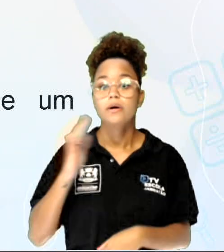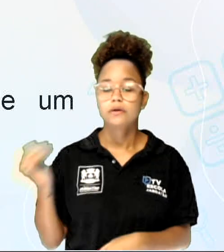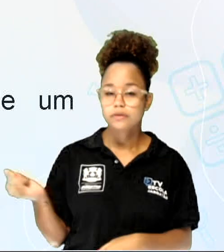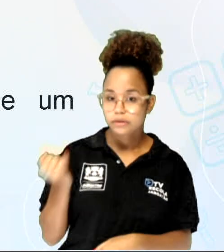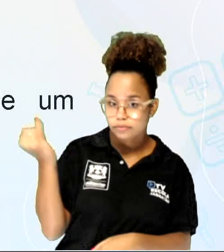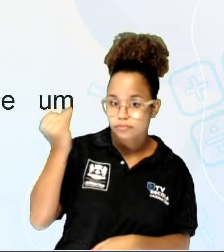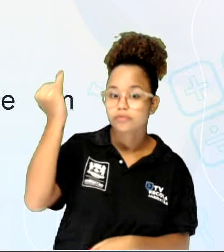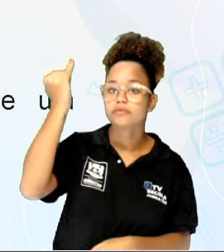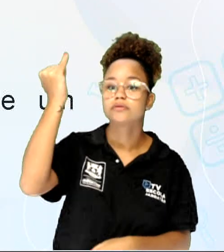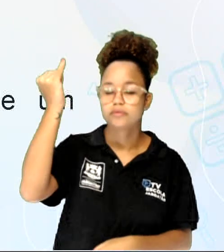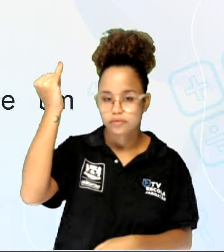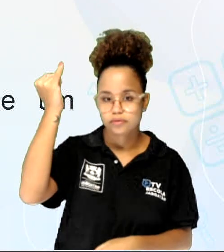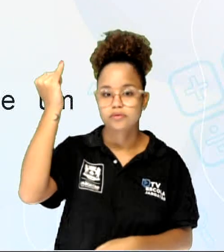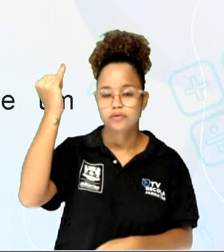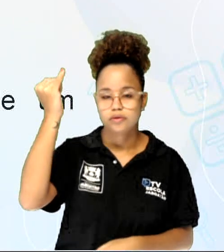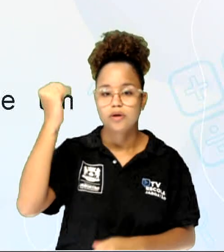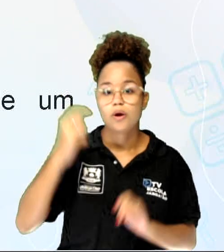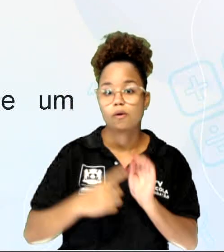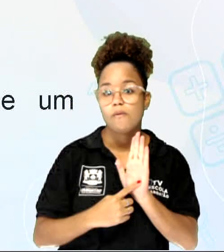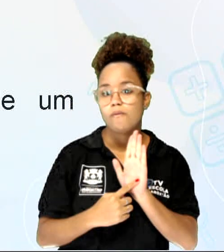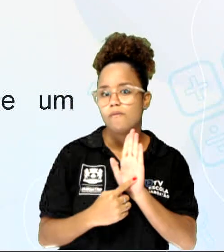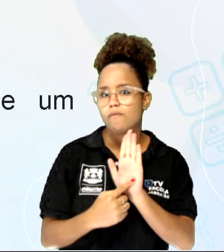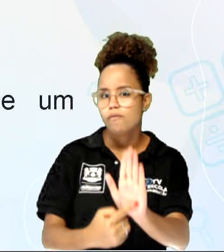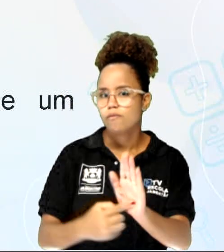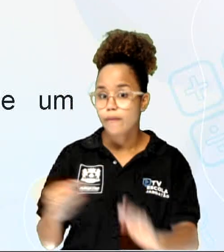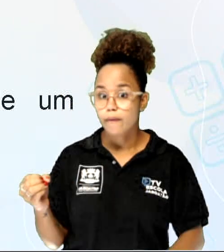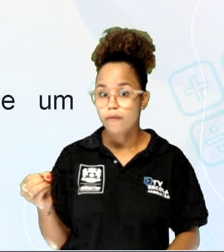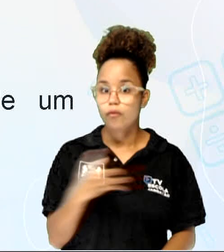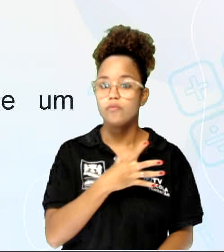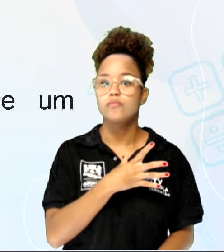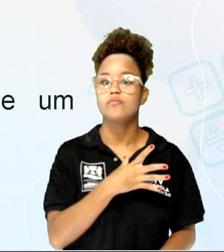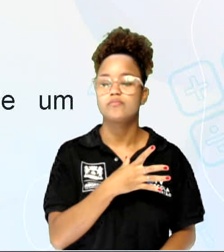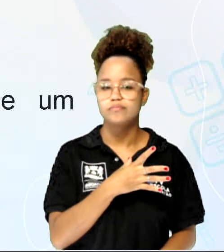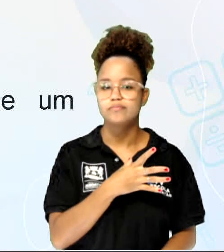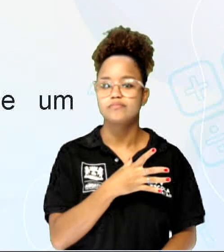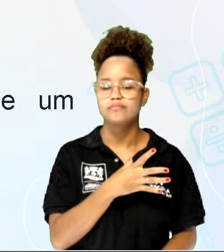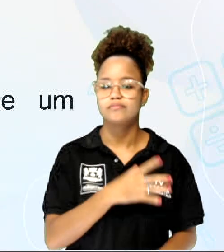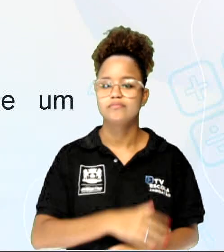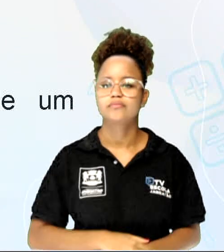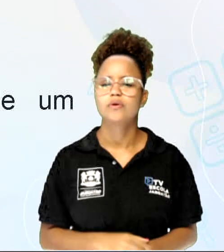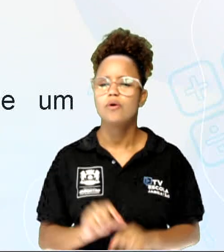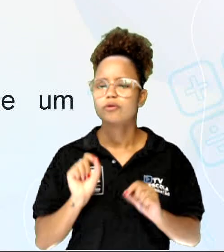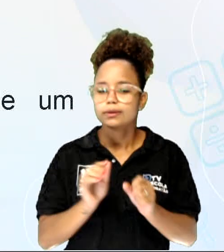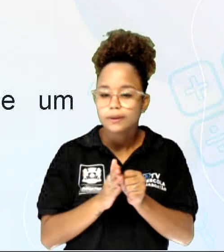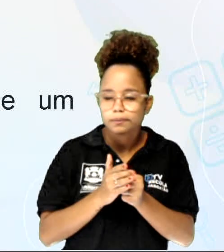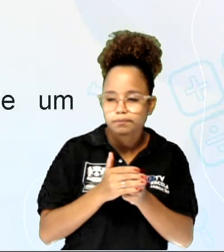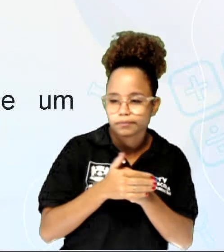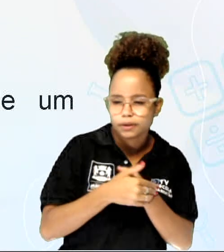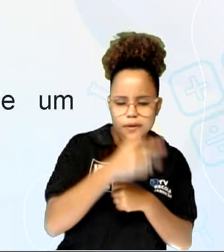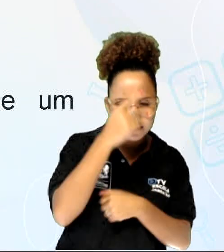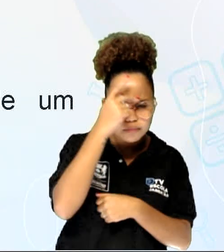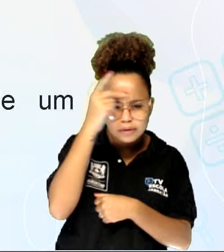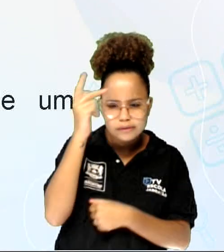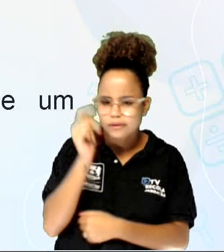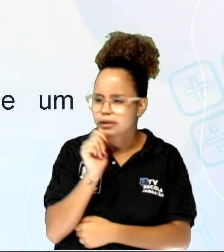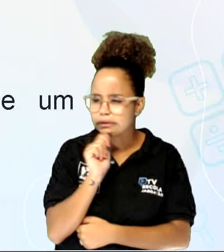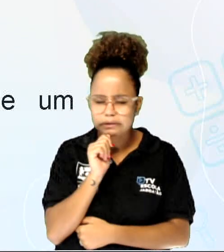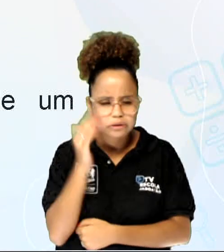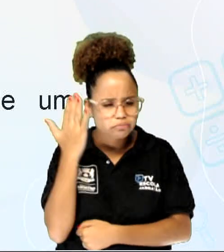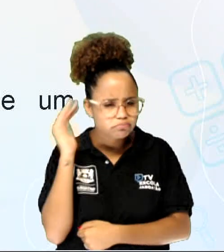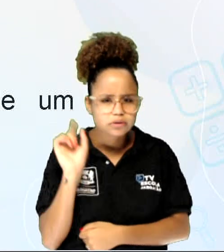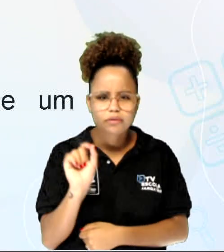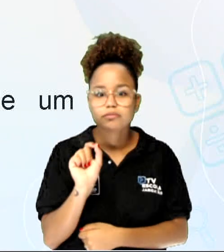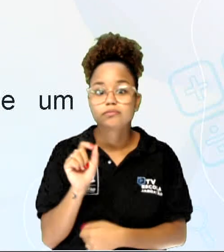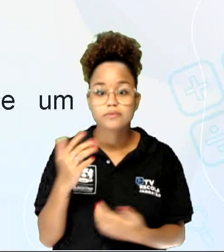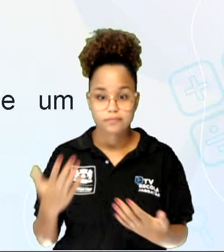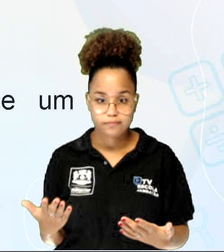autobiografia, pessoal, é revelar aquilo inusitado. Aquilo, na verdade, que está guardadinho, que as pessoas nem esperam que você vai